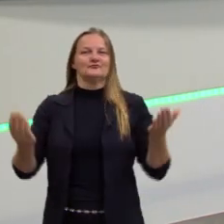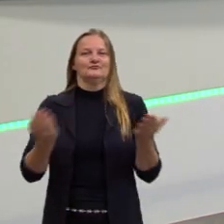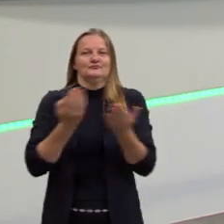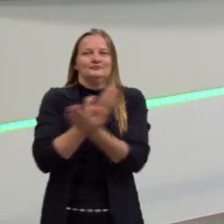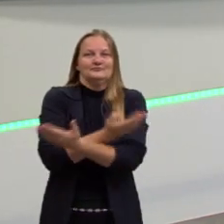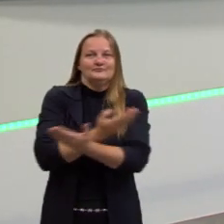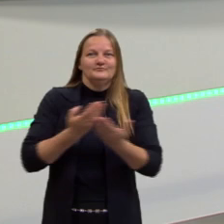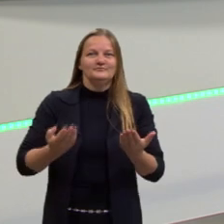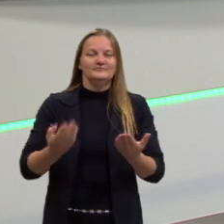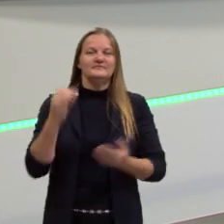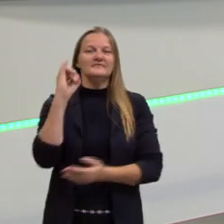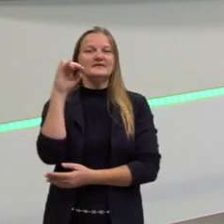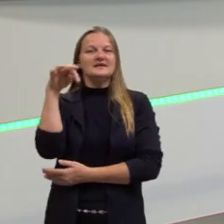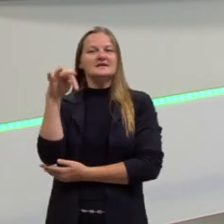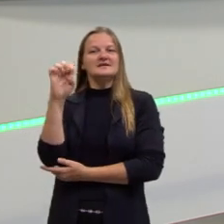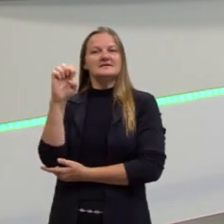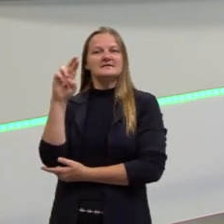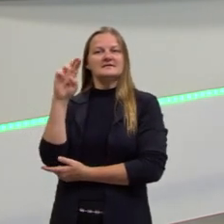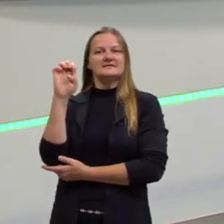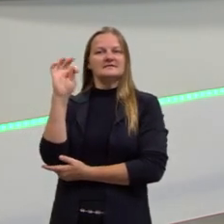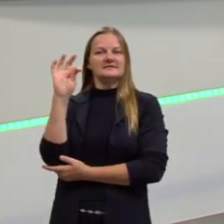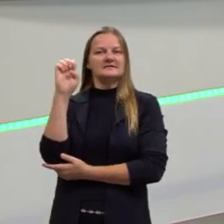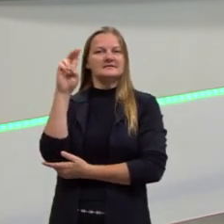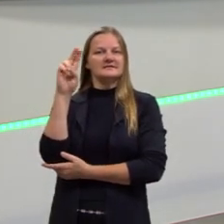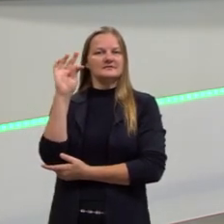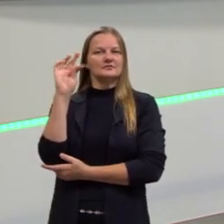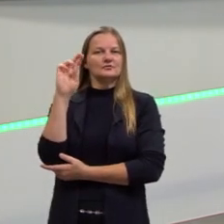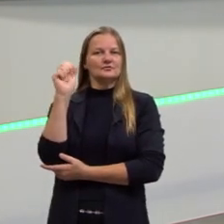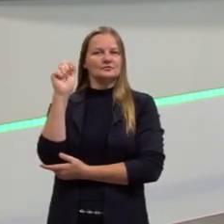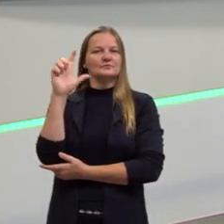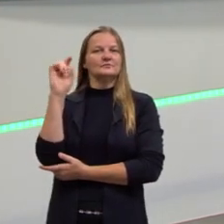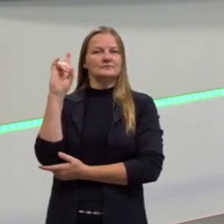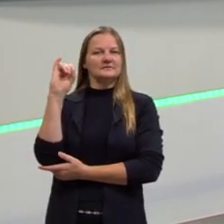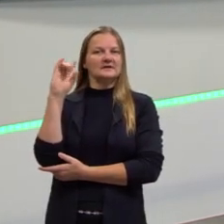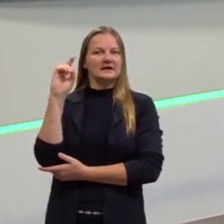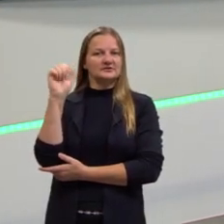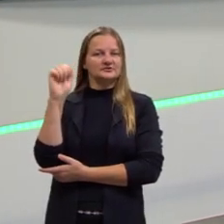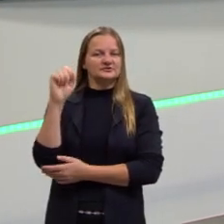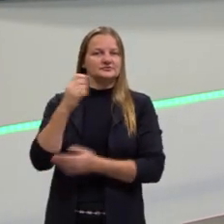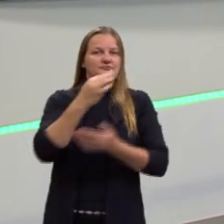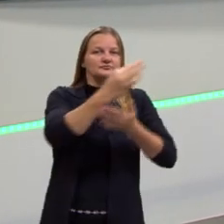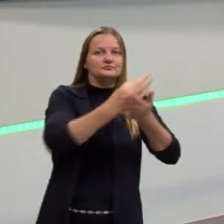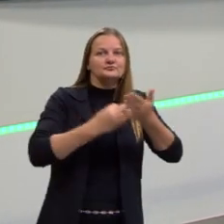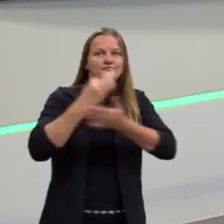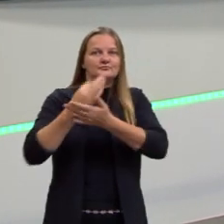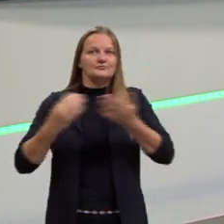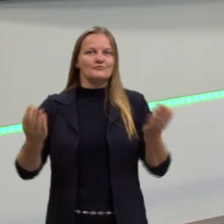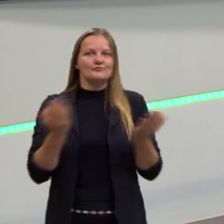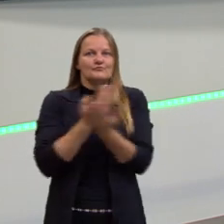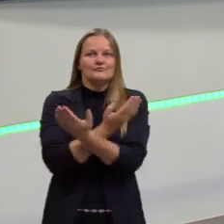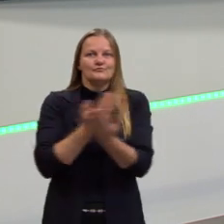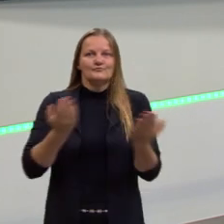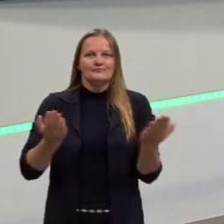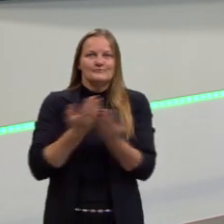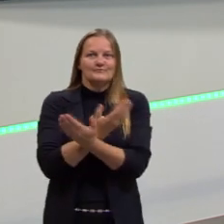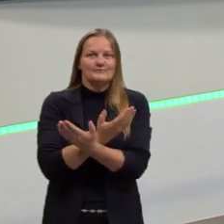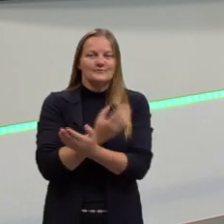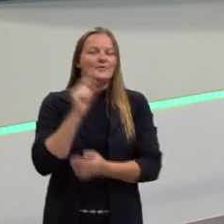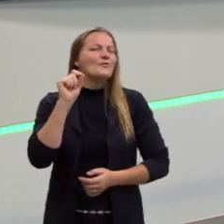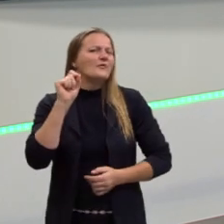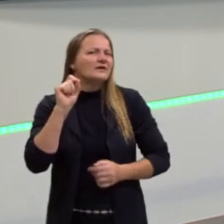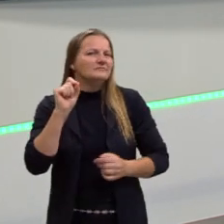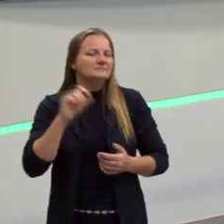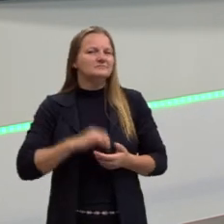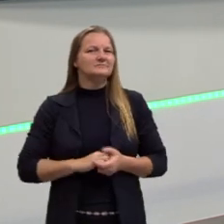é importante? Opa, o que é intertextualidade? Até agora,